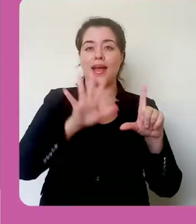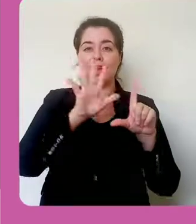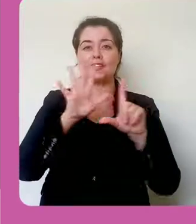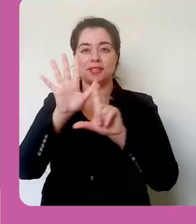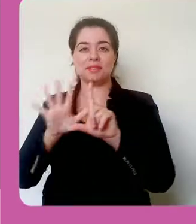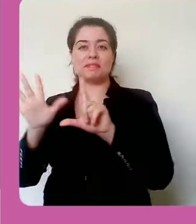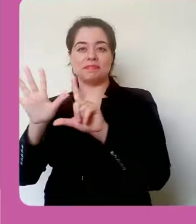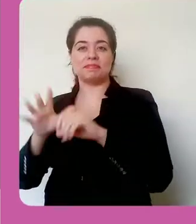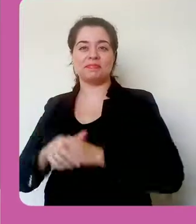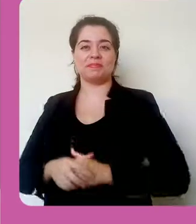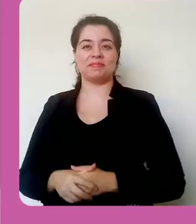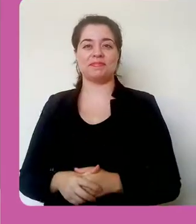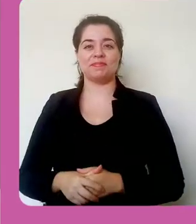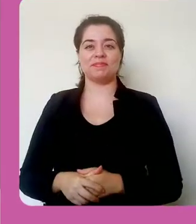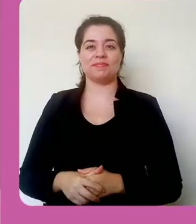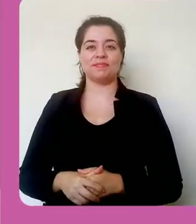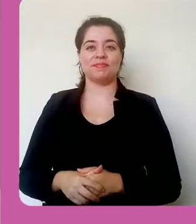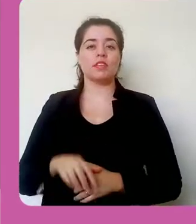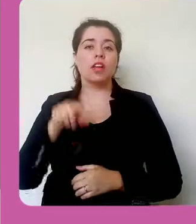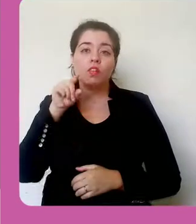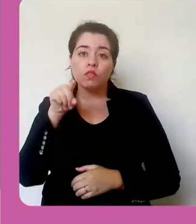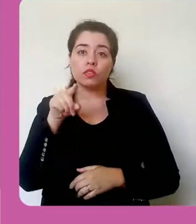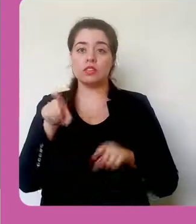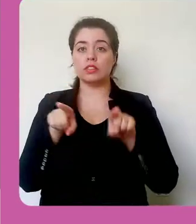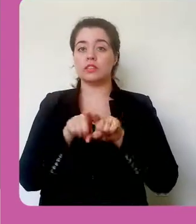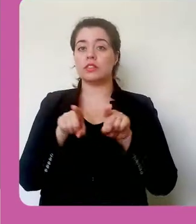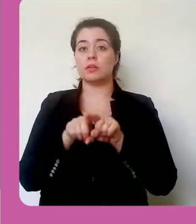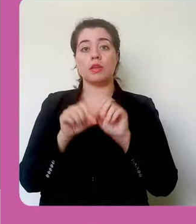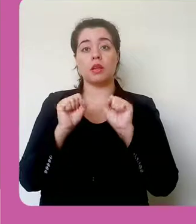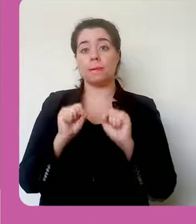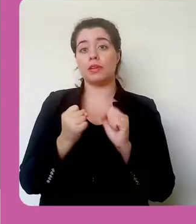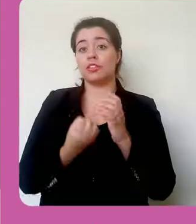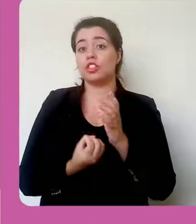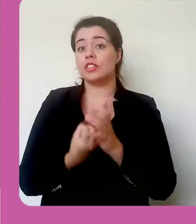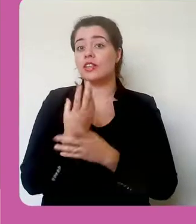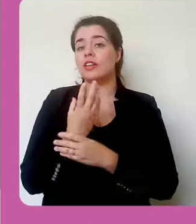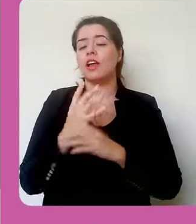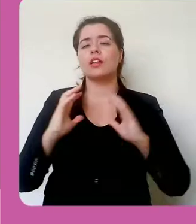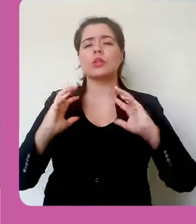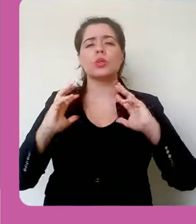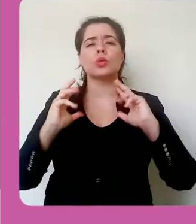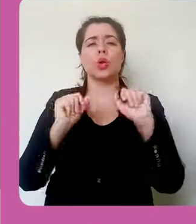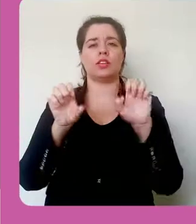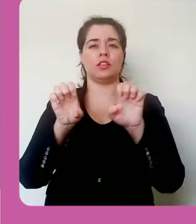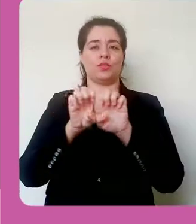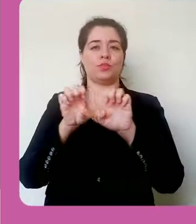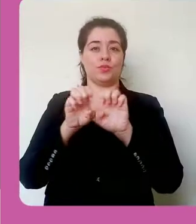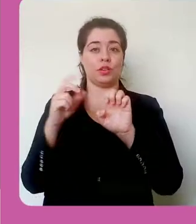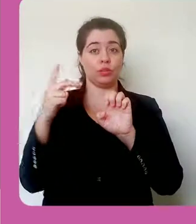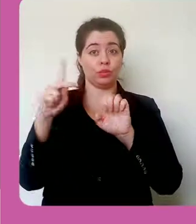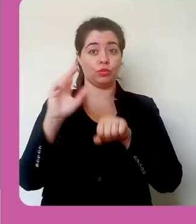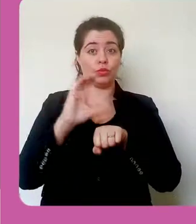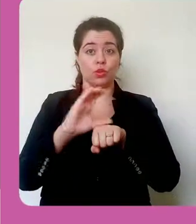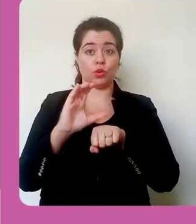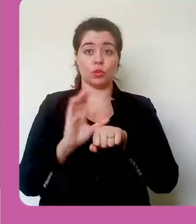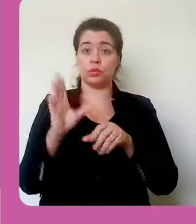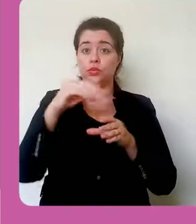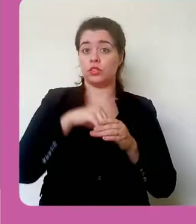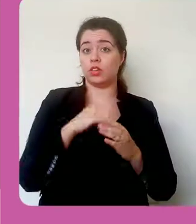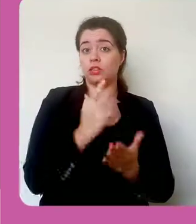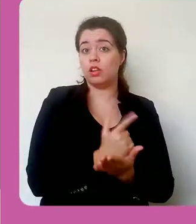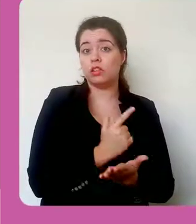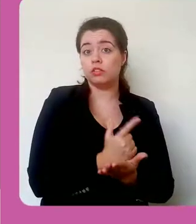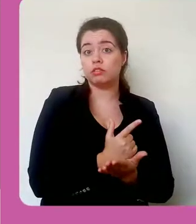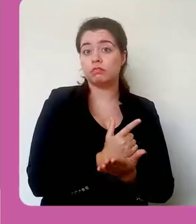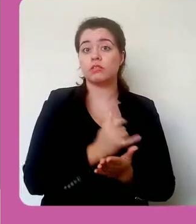por exemplo, criar toda a estrutura do seu curso dentro de um livro. Se você tem uma apostila que você usa, tá